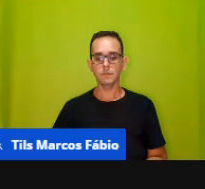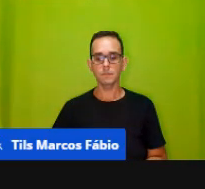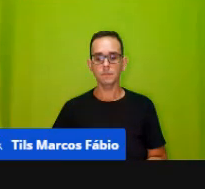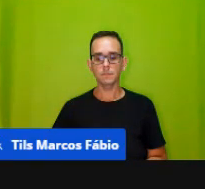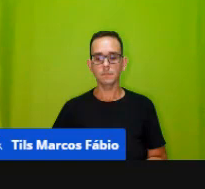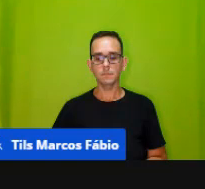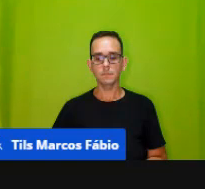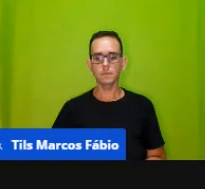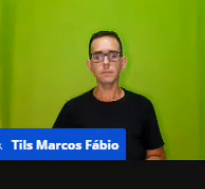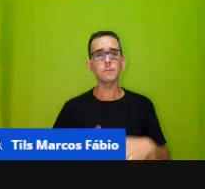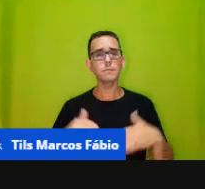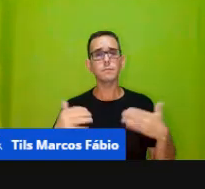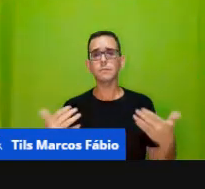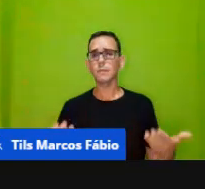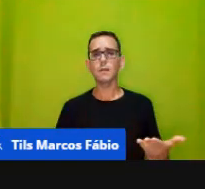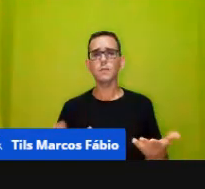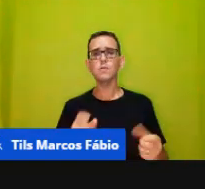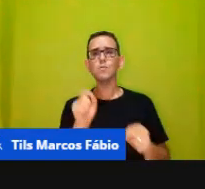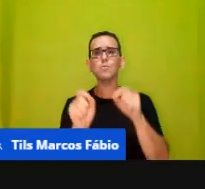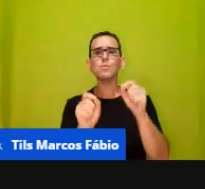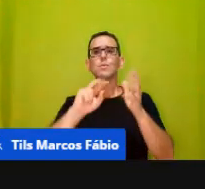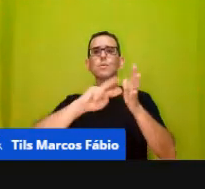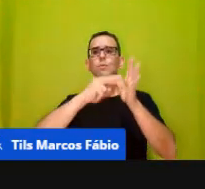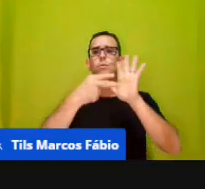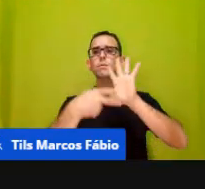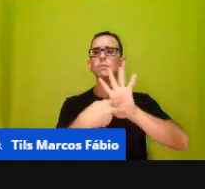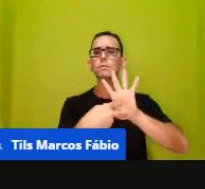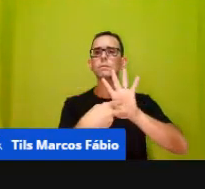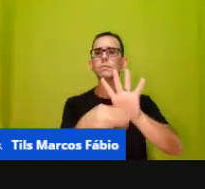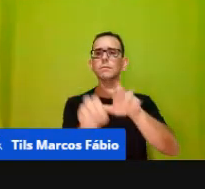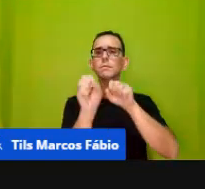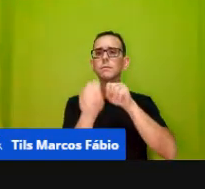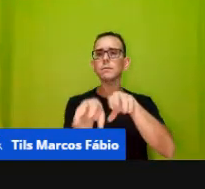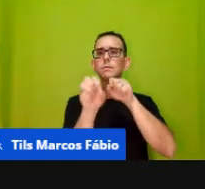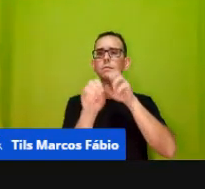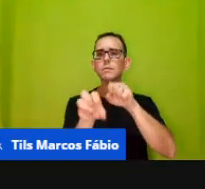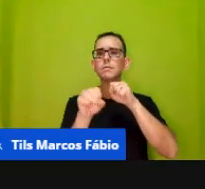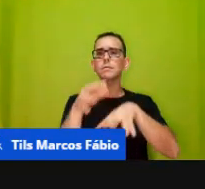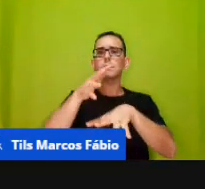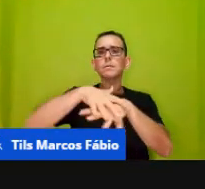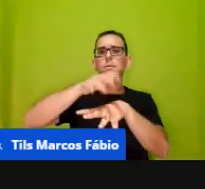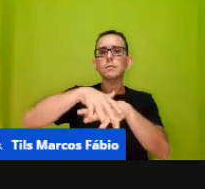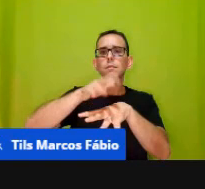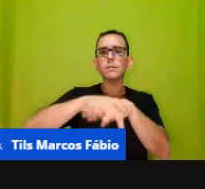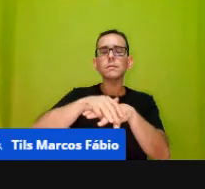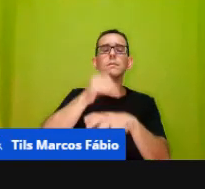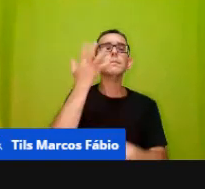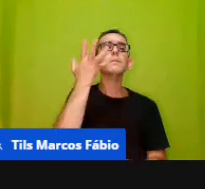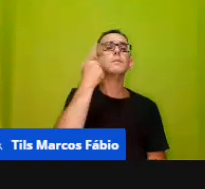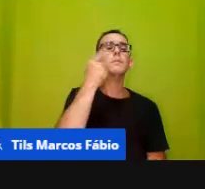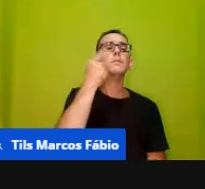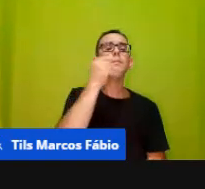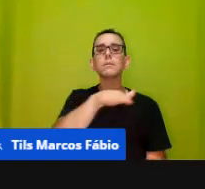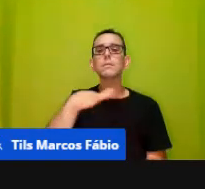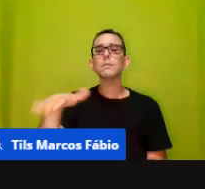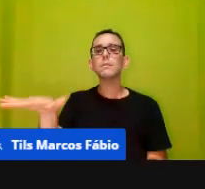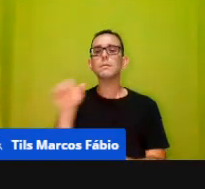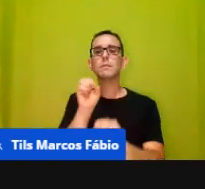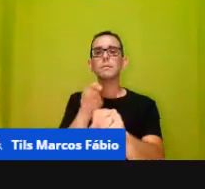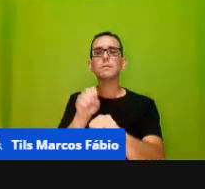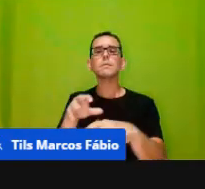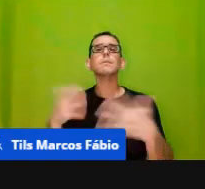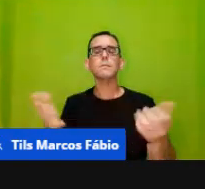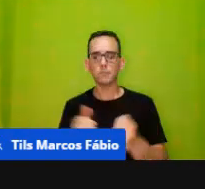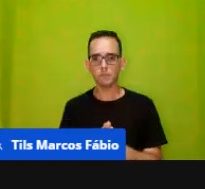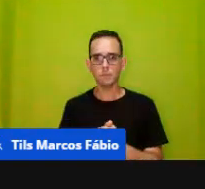Então, o que que significa ensinar, né, matemática na educação infantil, né, mais do que